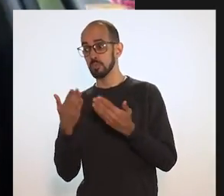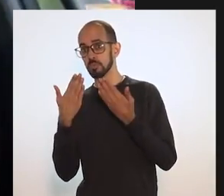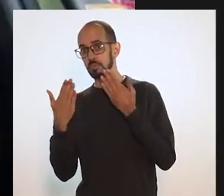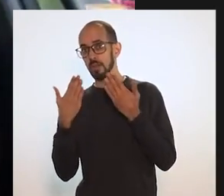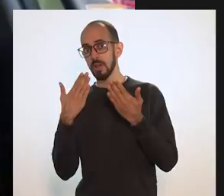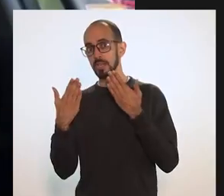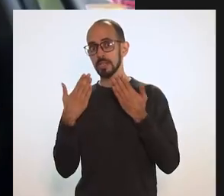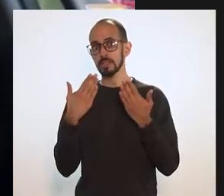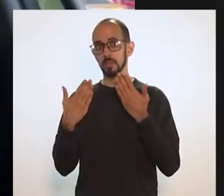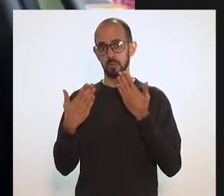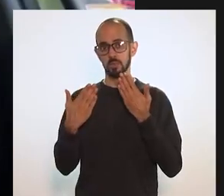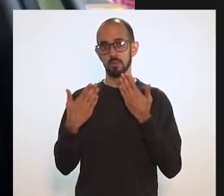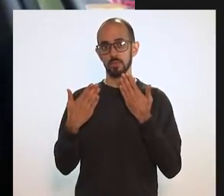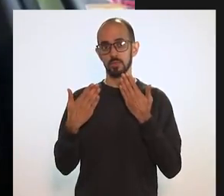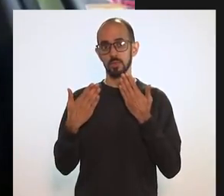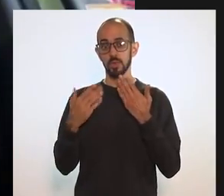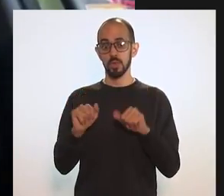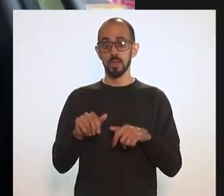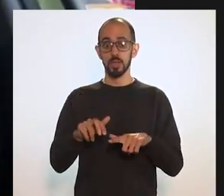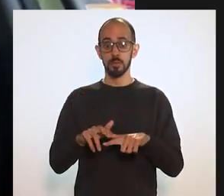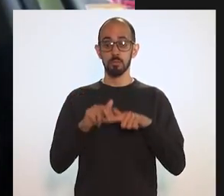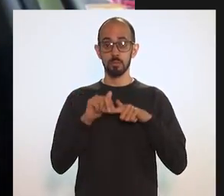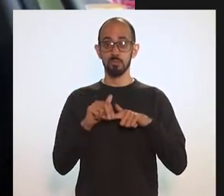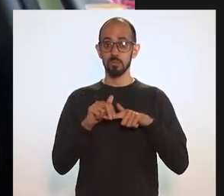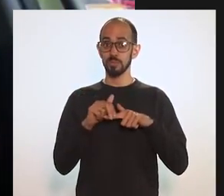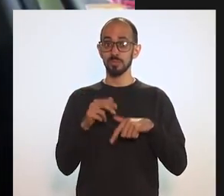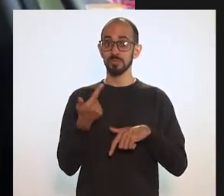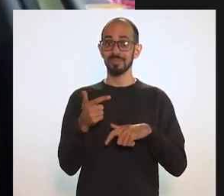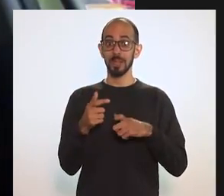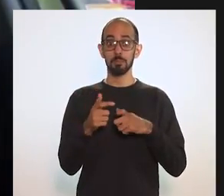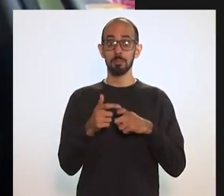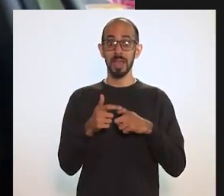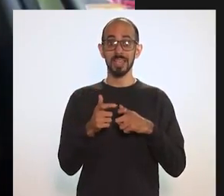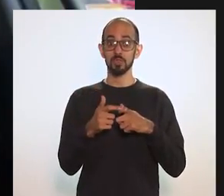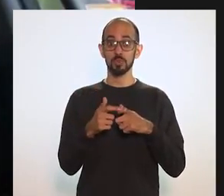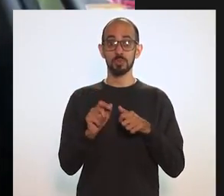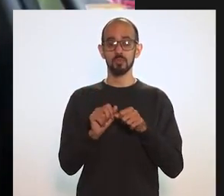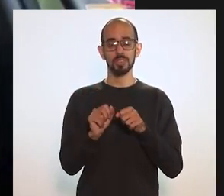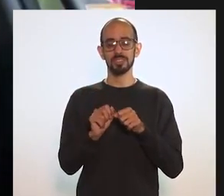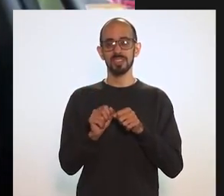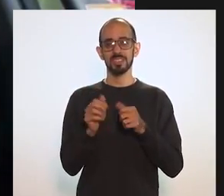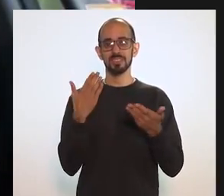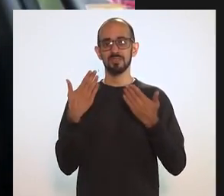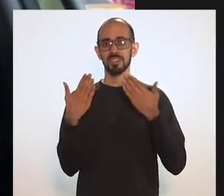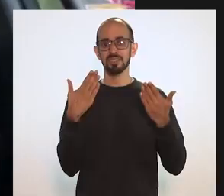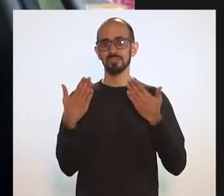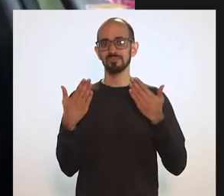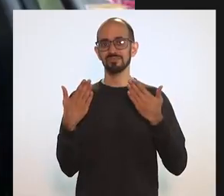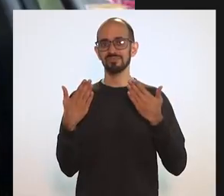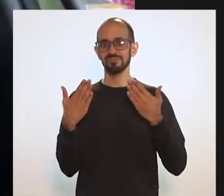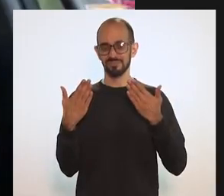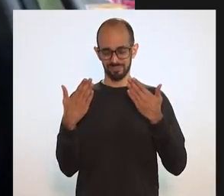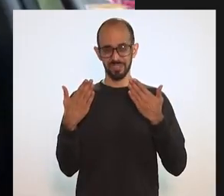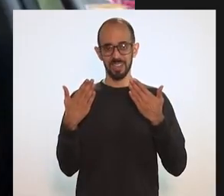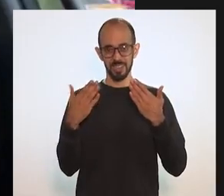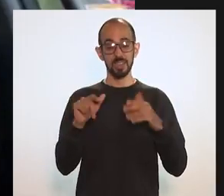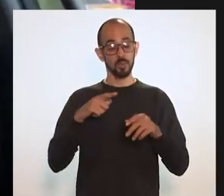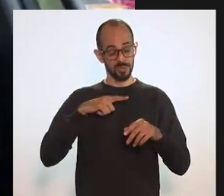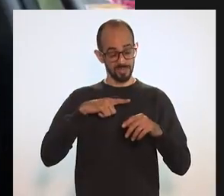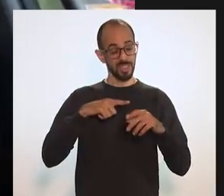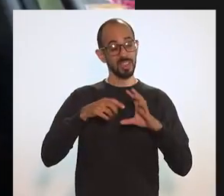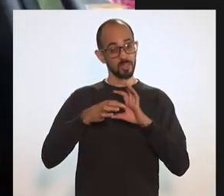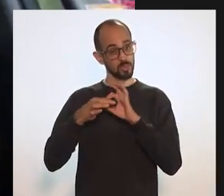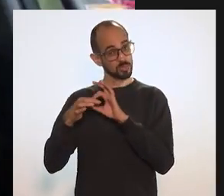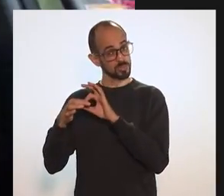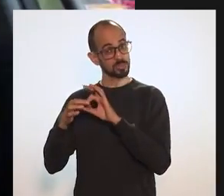vacinação individual acompanha uma consulta médica e aí eles estão esbarrando no fato que eles não têm médico para fazer essas consultas. Então, existem